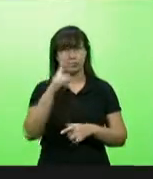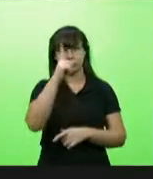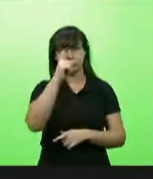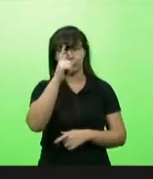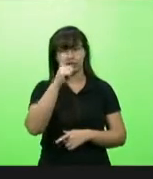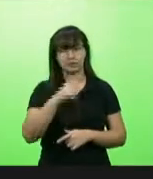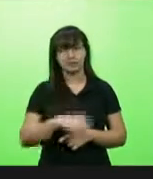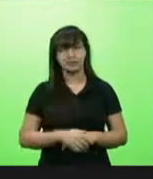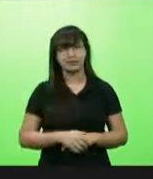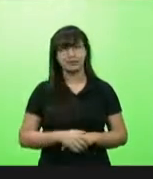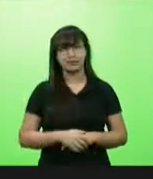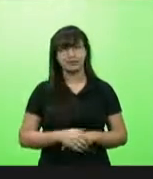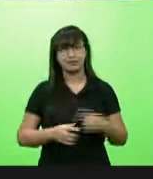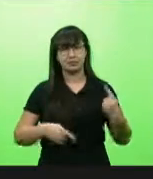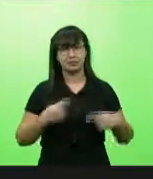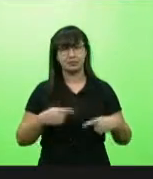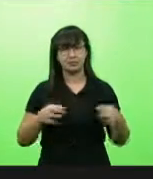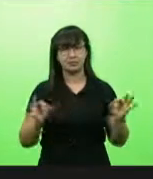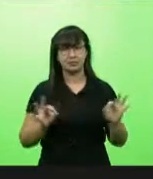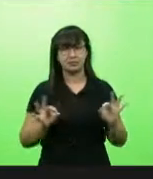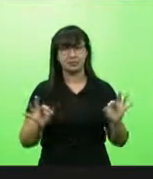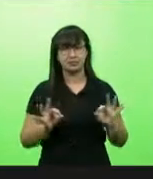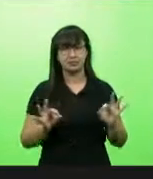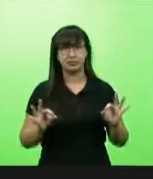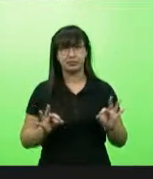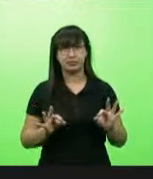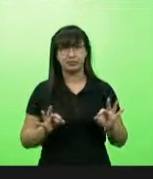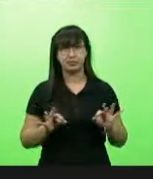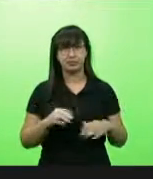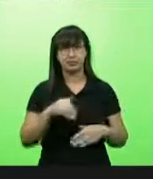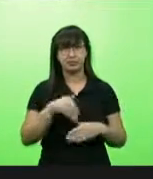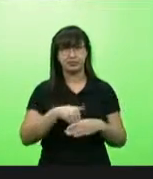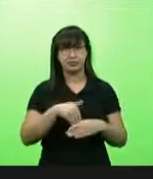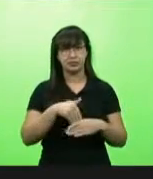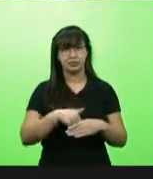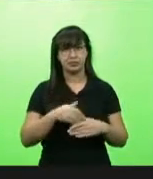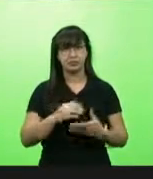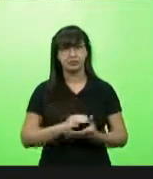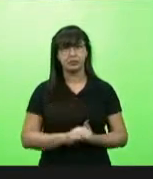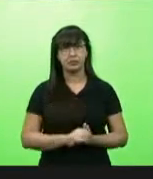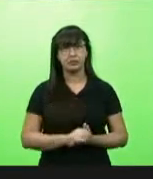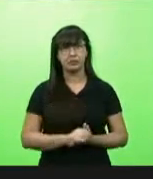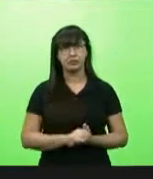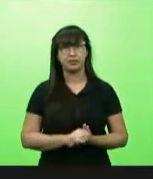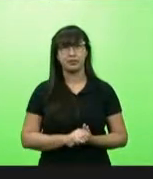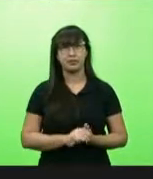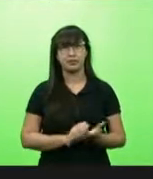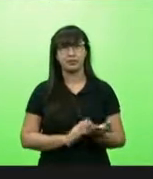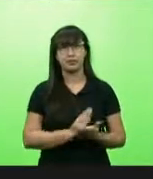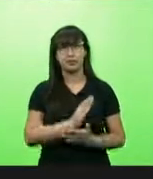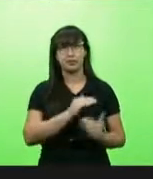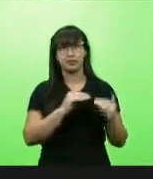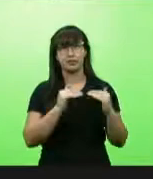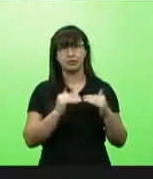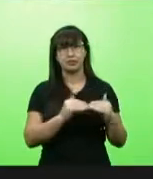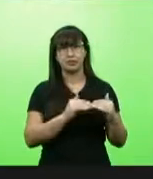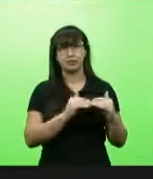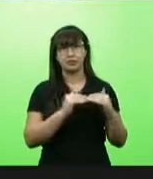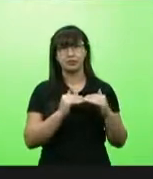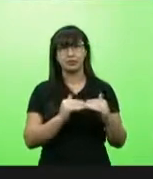Não, havendo mais quem queira discutir em votação, deputados que aprovam, permaneçam como se encontra. Aprovado por